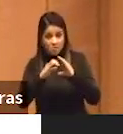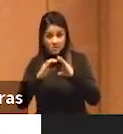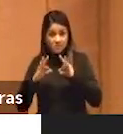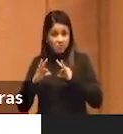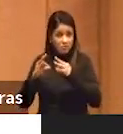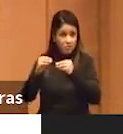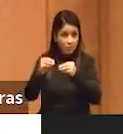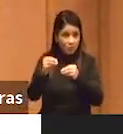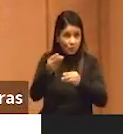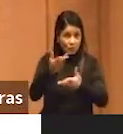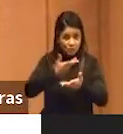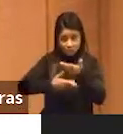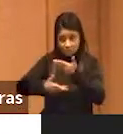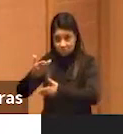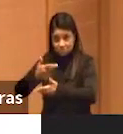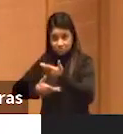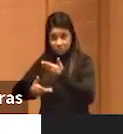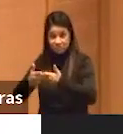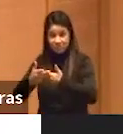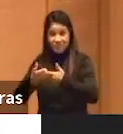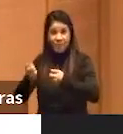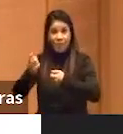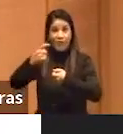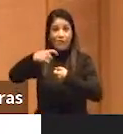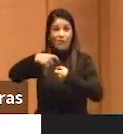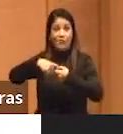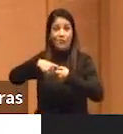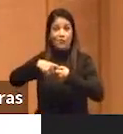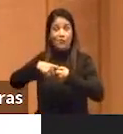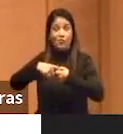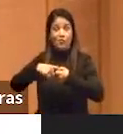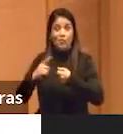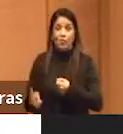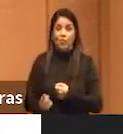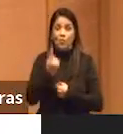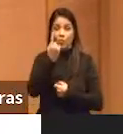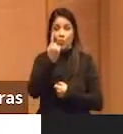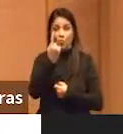imaginávamos voltou a ser comunicação um todos,